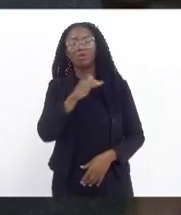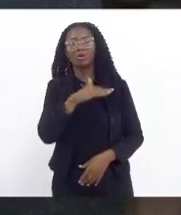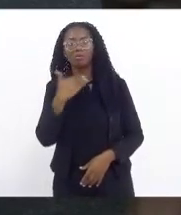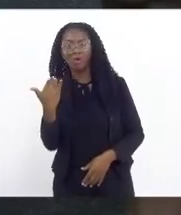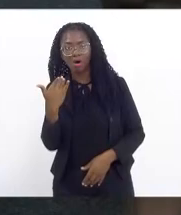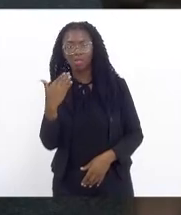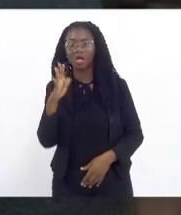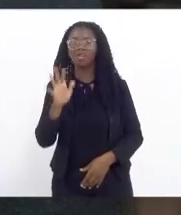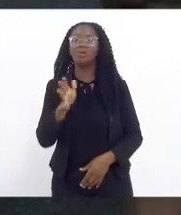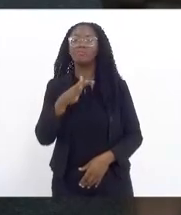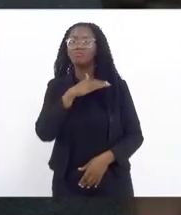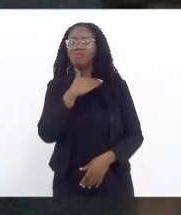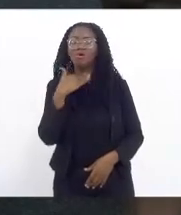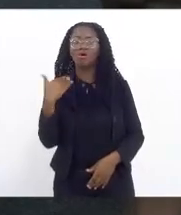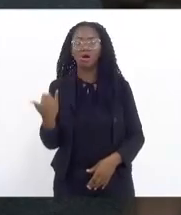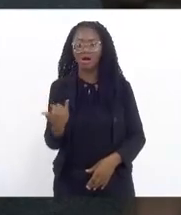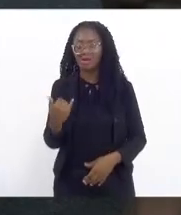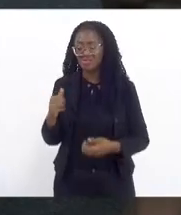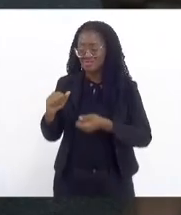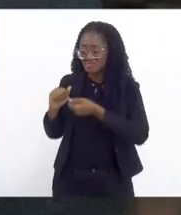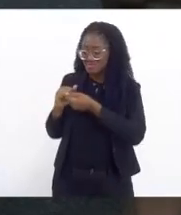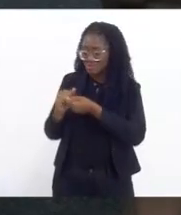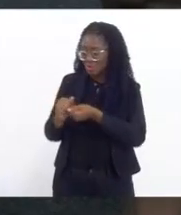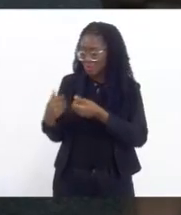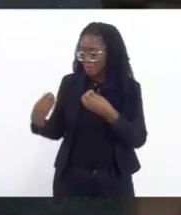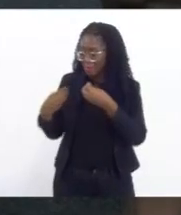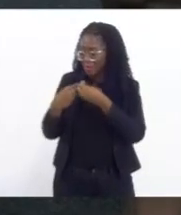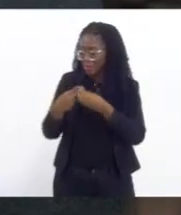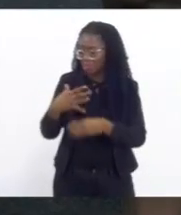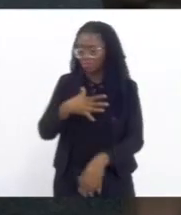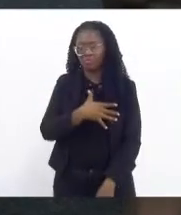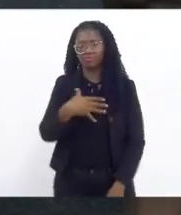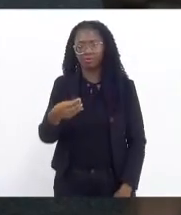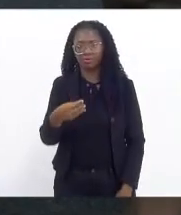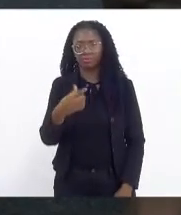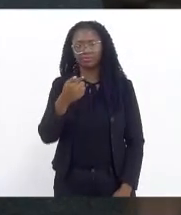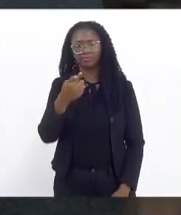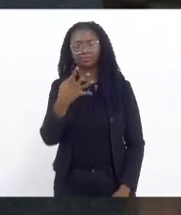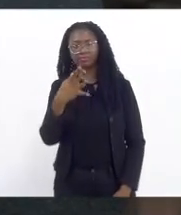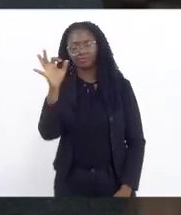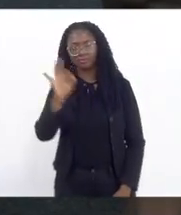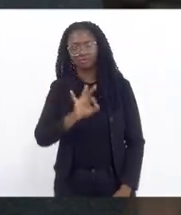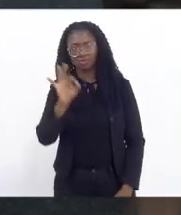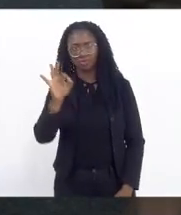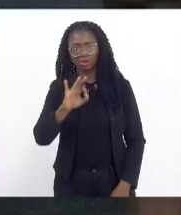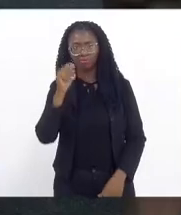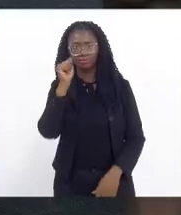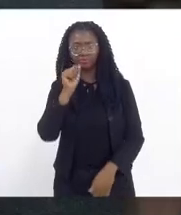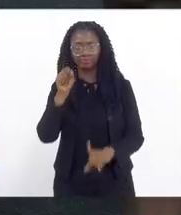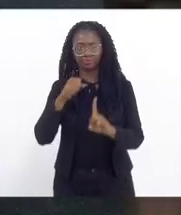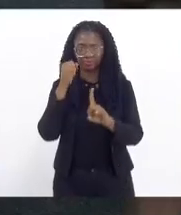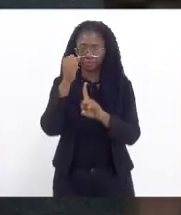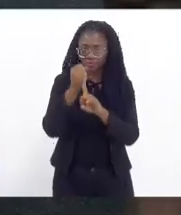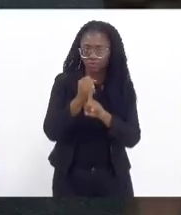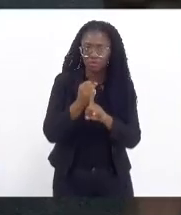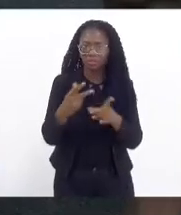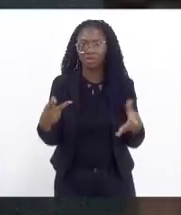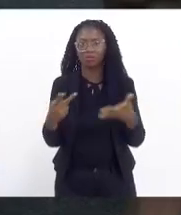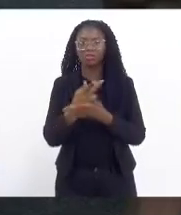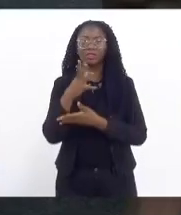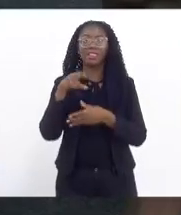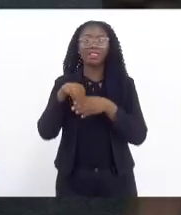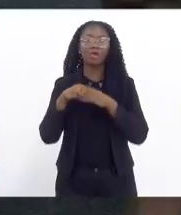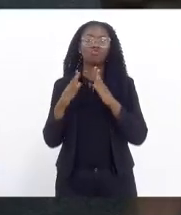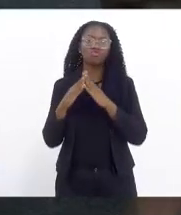mortas na presença de seus filhos. 74% desses feminicídios aconteceram dentro de